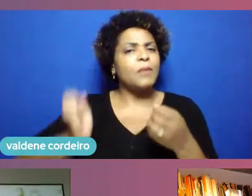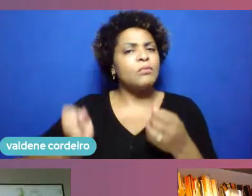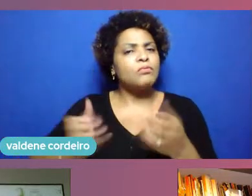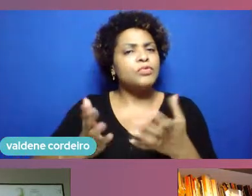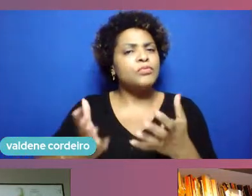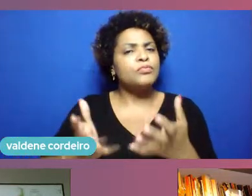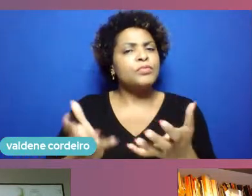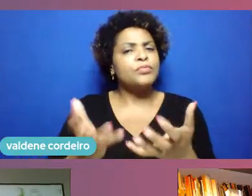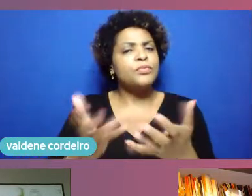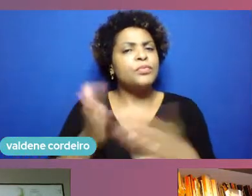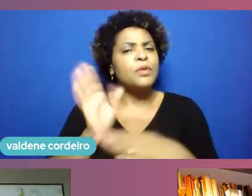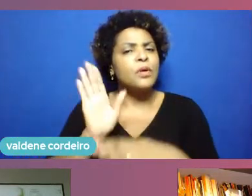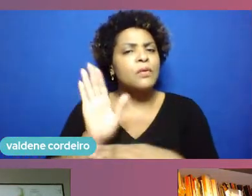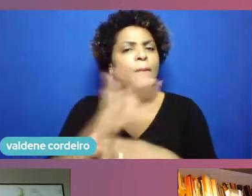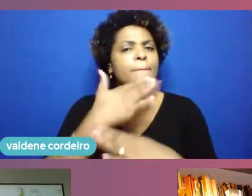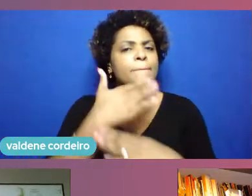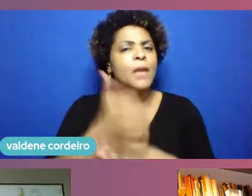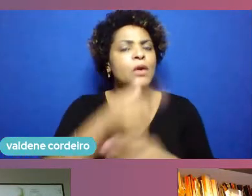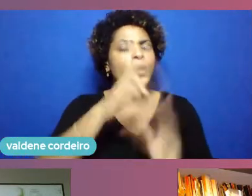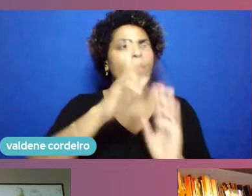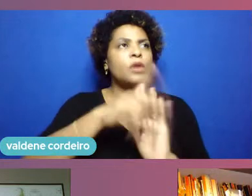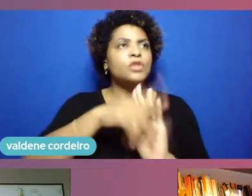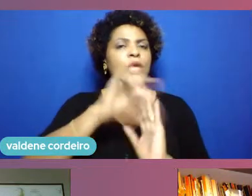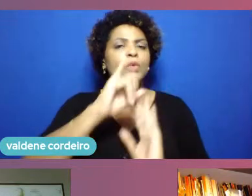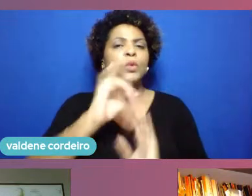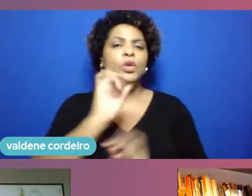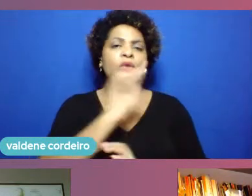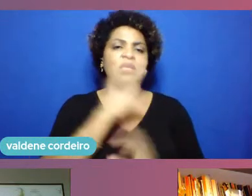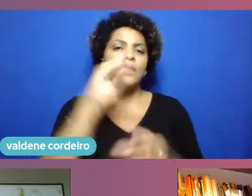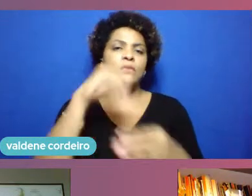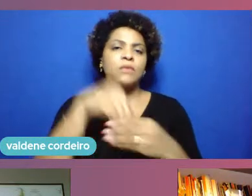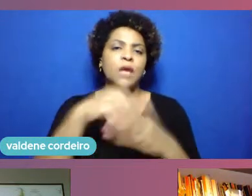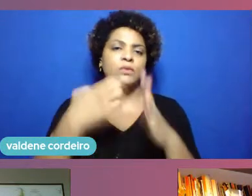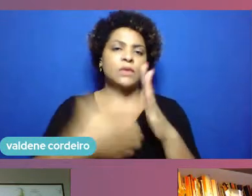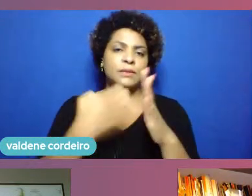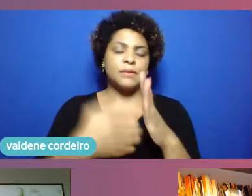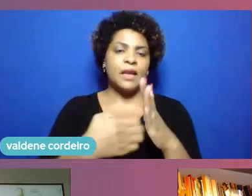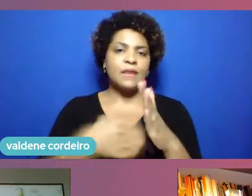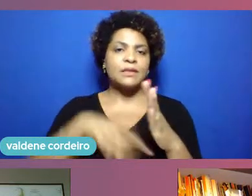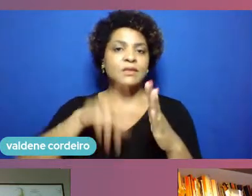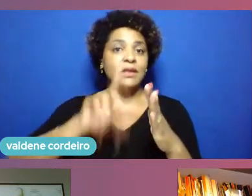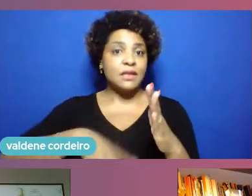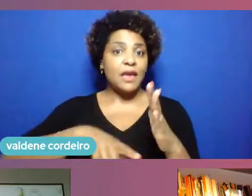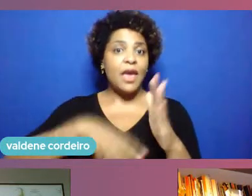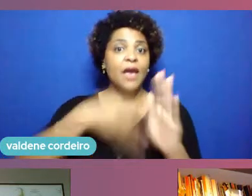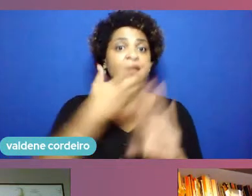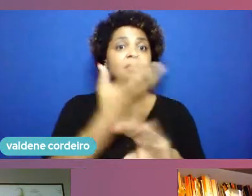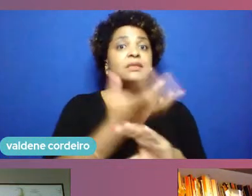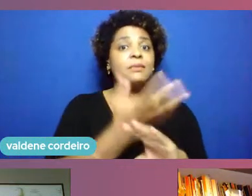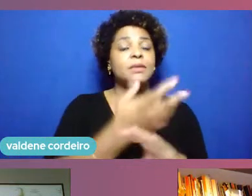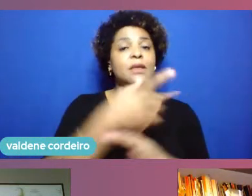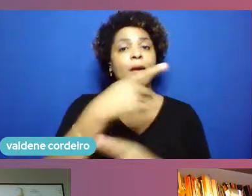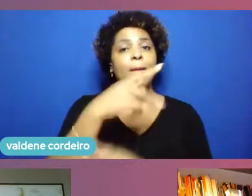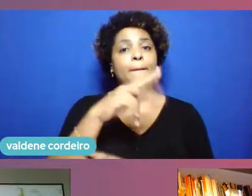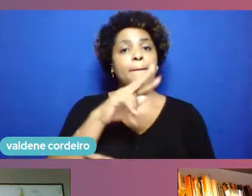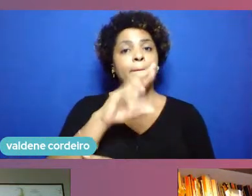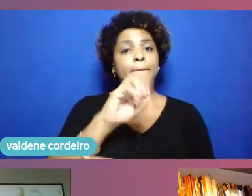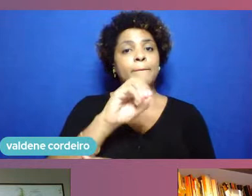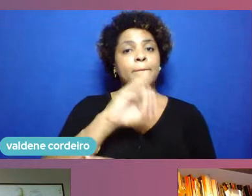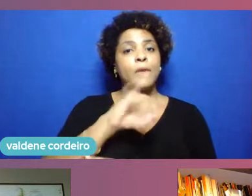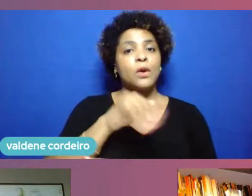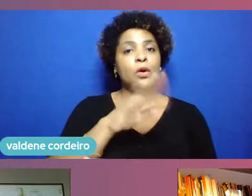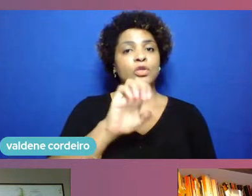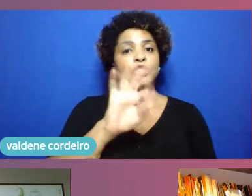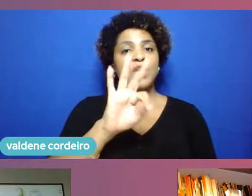apoiar projetos de inovação dentro das empresas que é a disciplina de projetão projetão é uma disciplina como eu disse interdepartamental